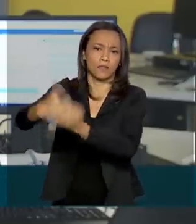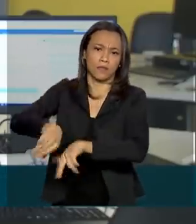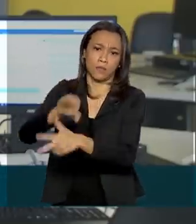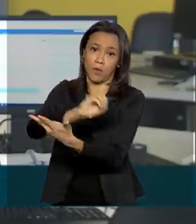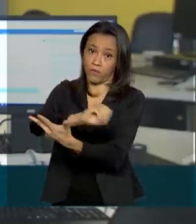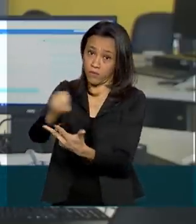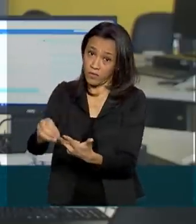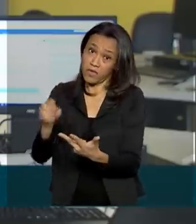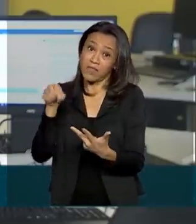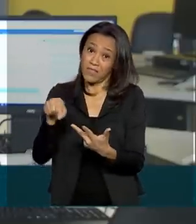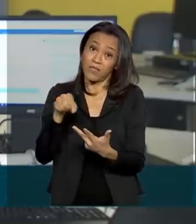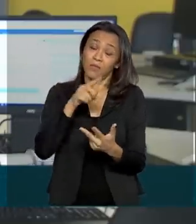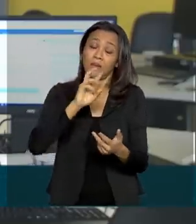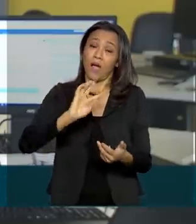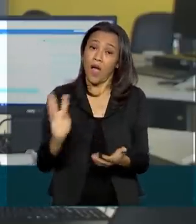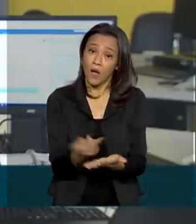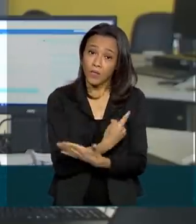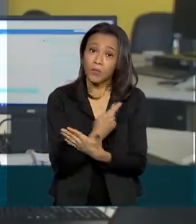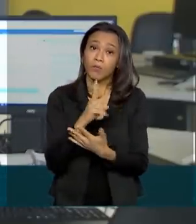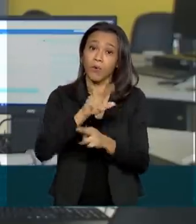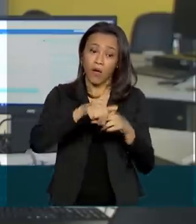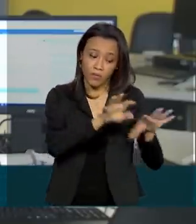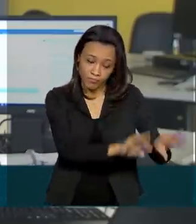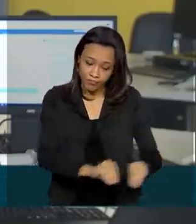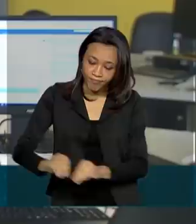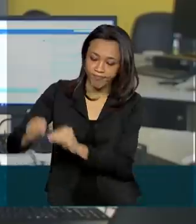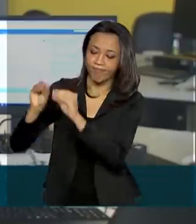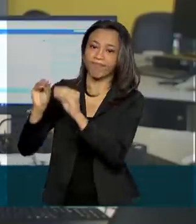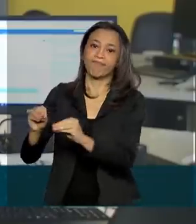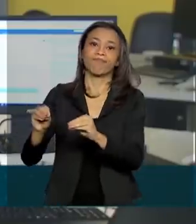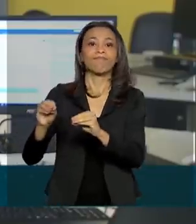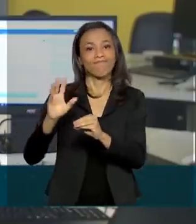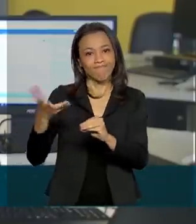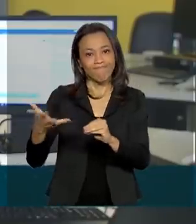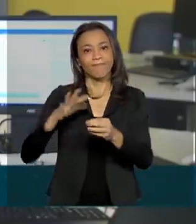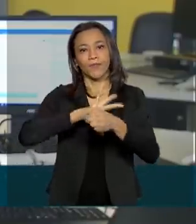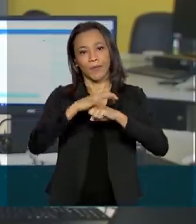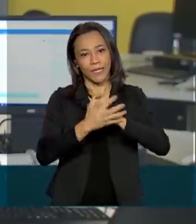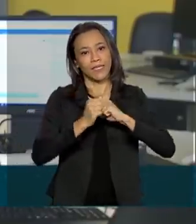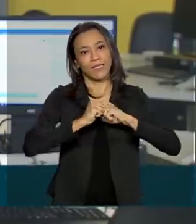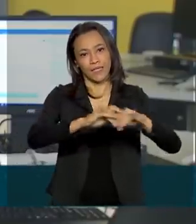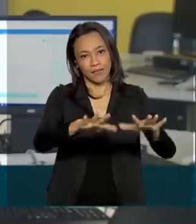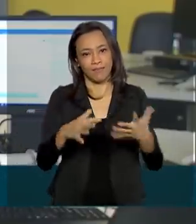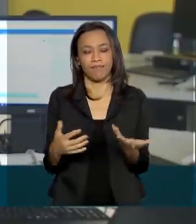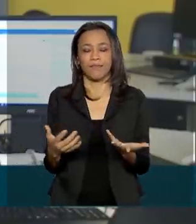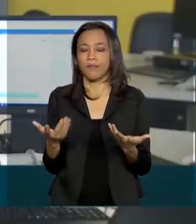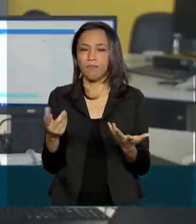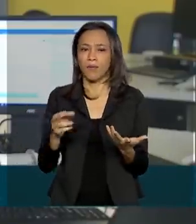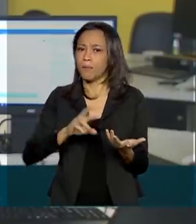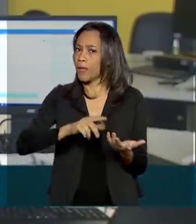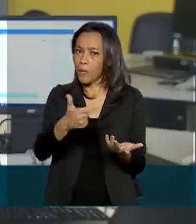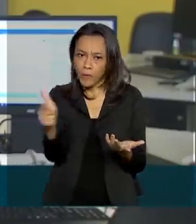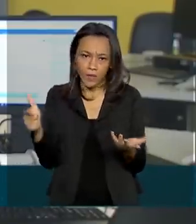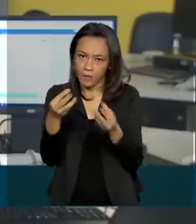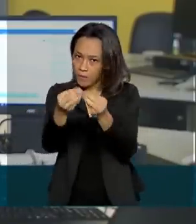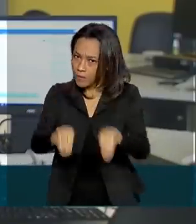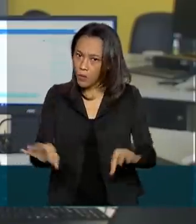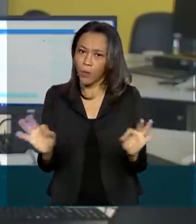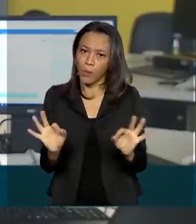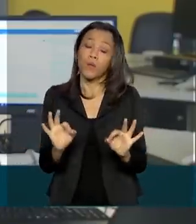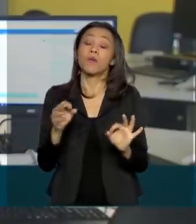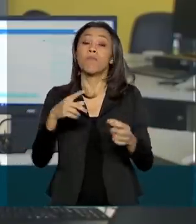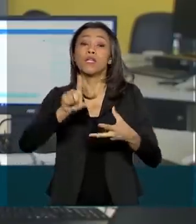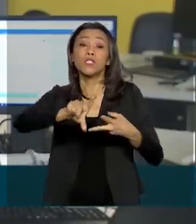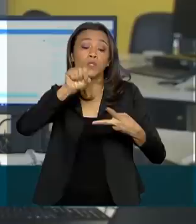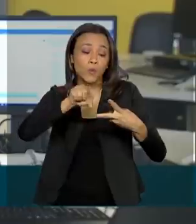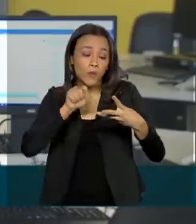adiamento aconteceu para não prejudicar os estudantes que tiveram as aulas interrompidas por causa do coronavírus. Para votar nas datas preferidas,